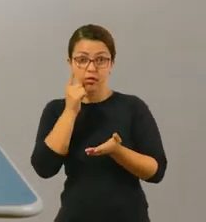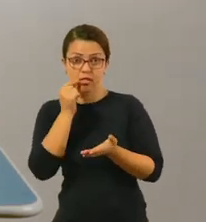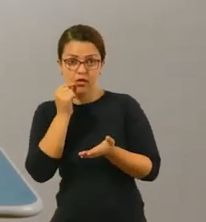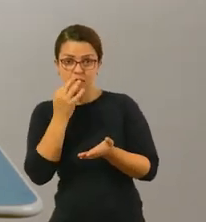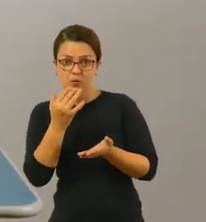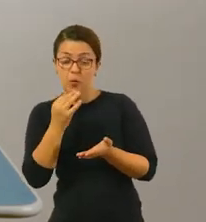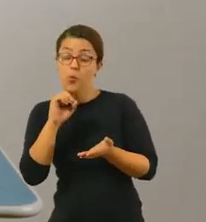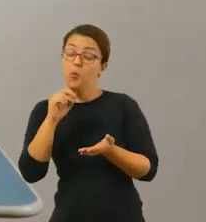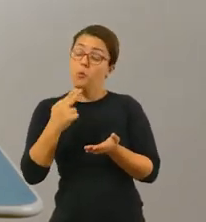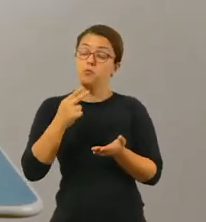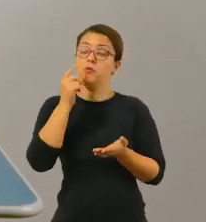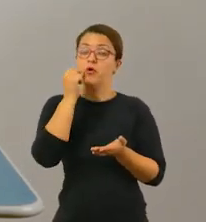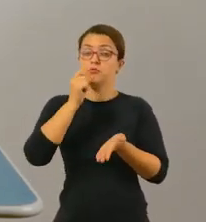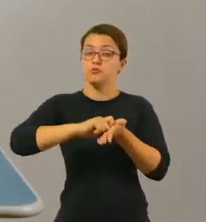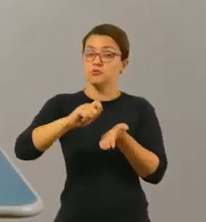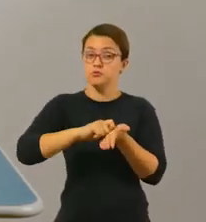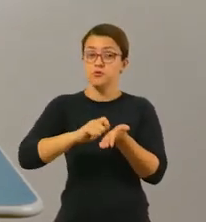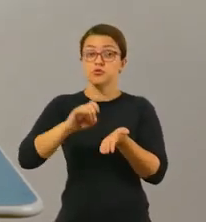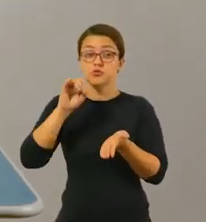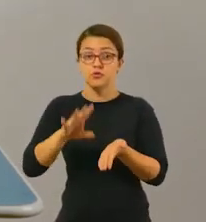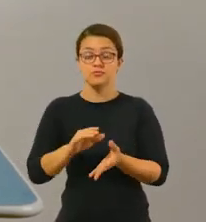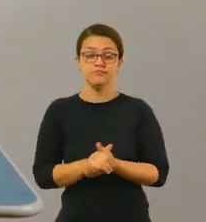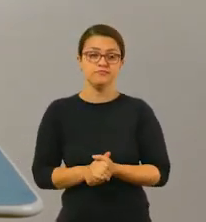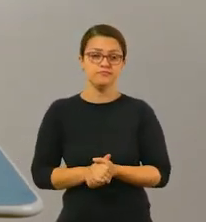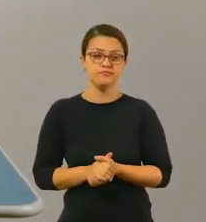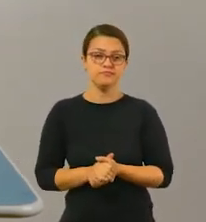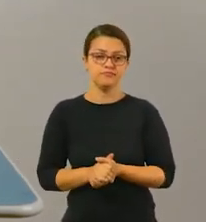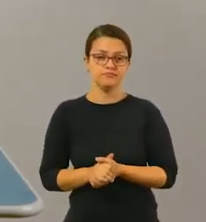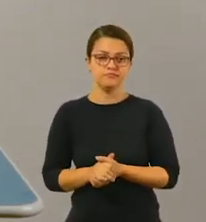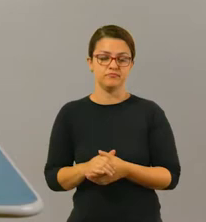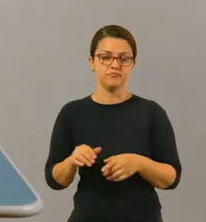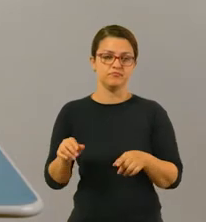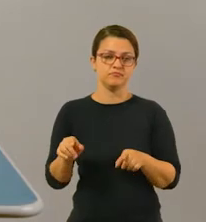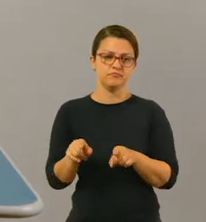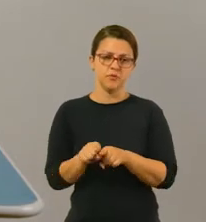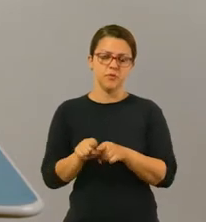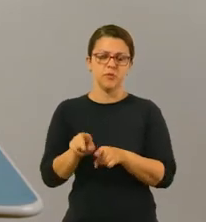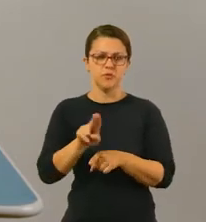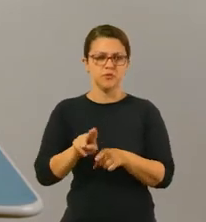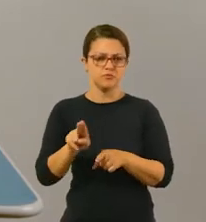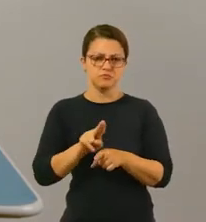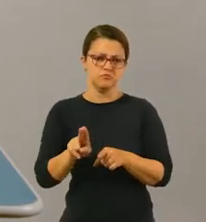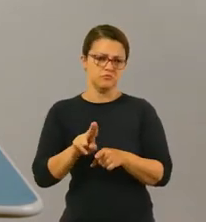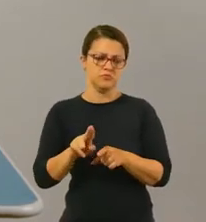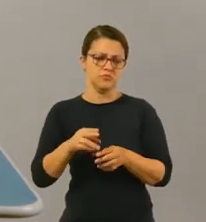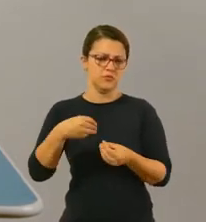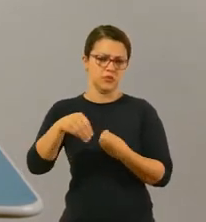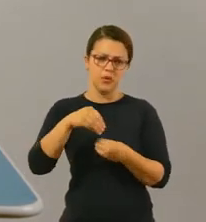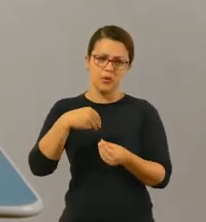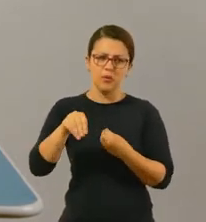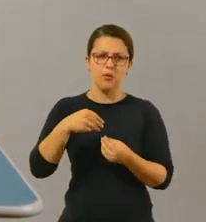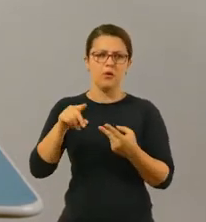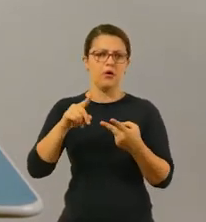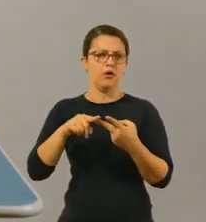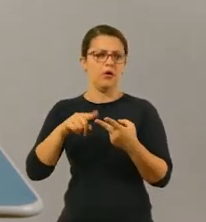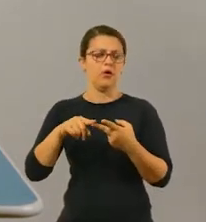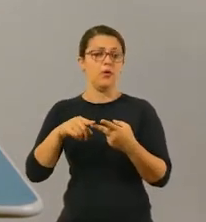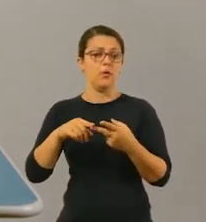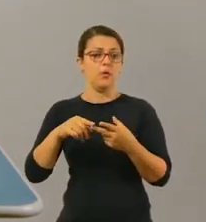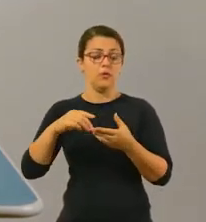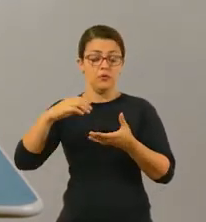Lápis de cor ou lápis de escrever e só. E, claro, dois recipientes diferentes. Pode ser duas sacolas,